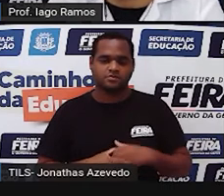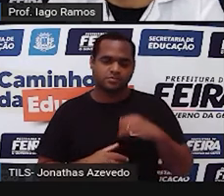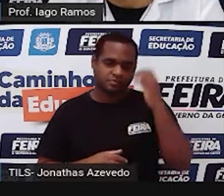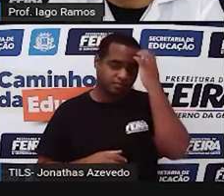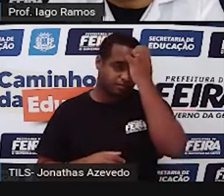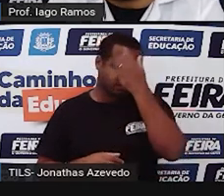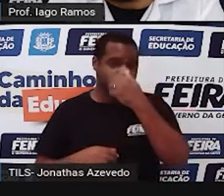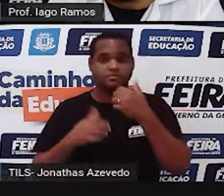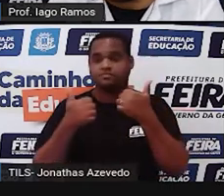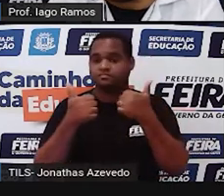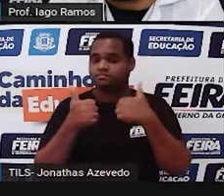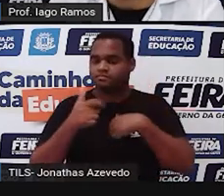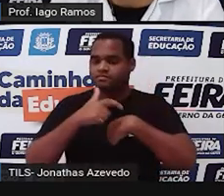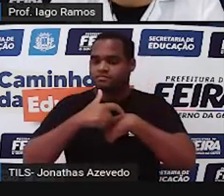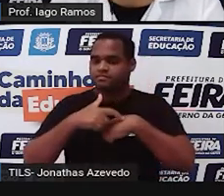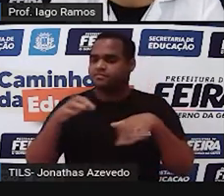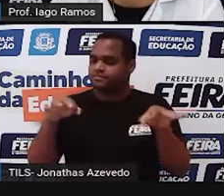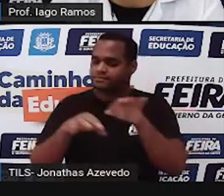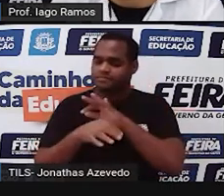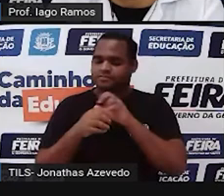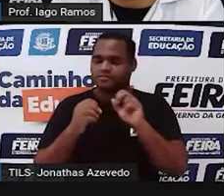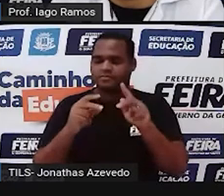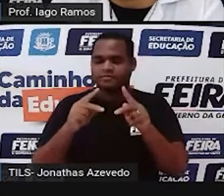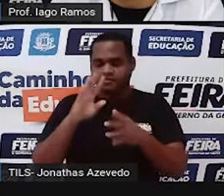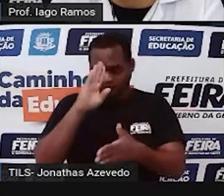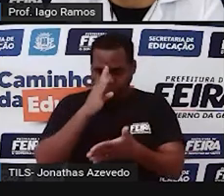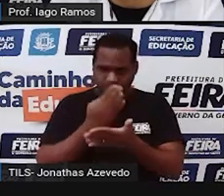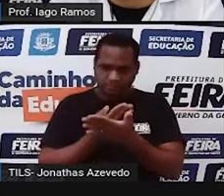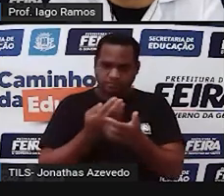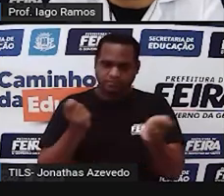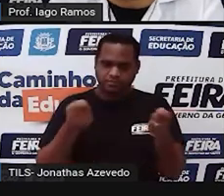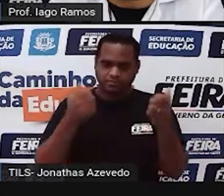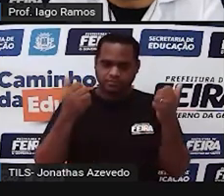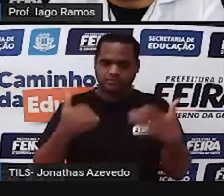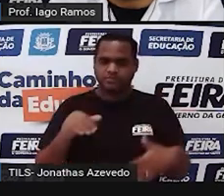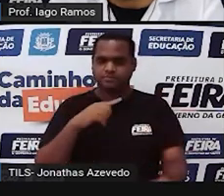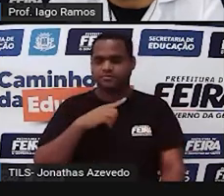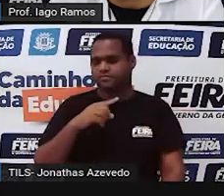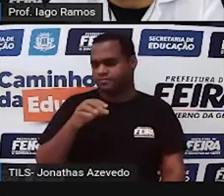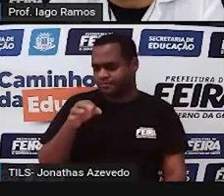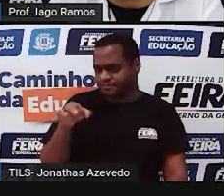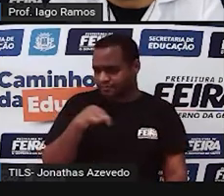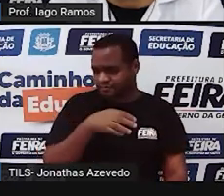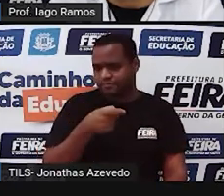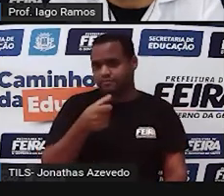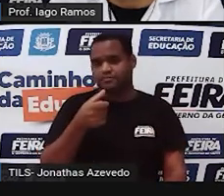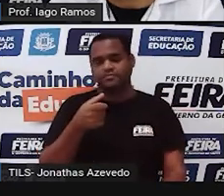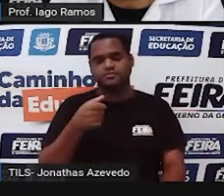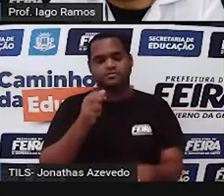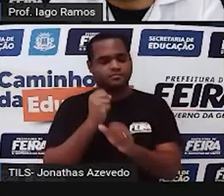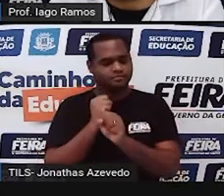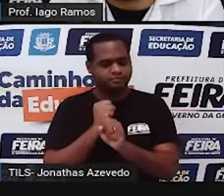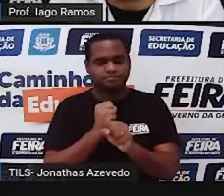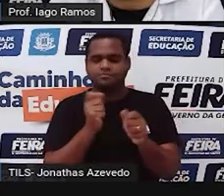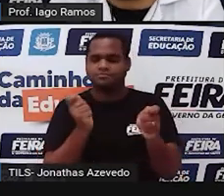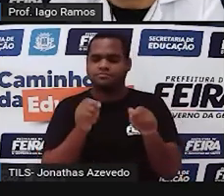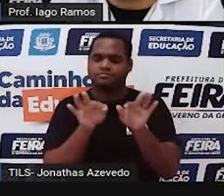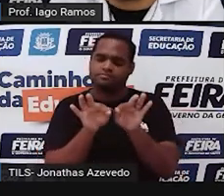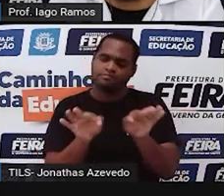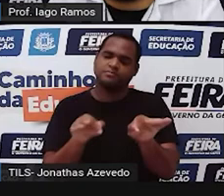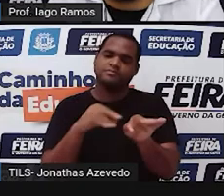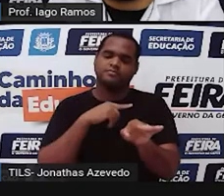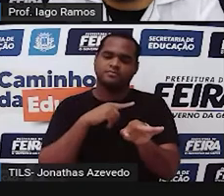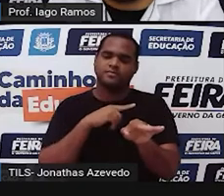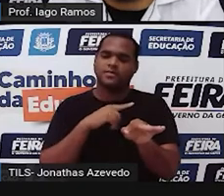Bom, e o tempo está acabando. Eu acredito que você já deve ter aí, deve estar terminando aí os seus cálculos. São cálculos simples, né?